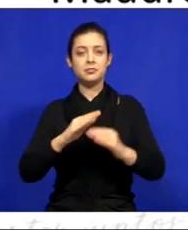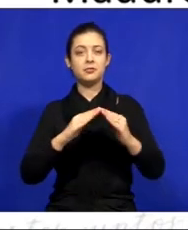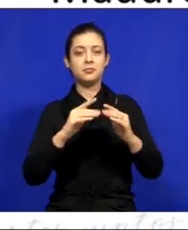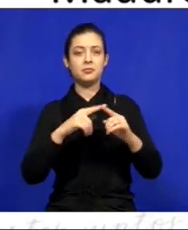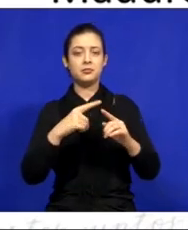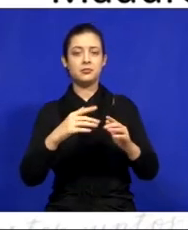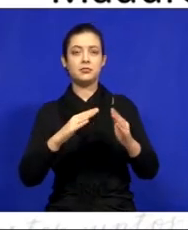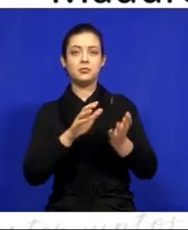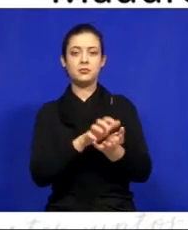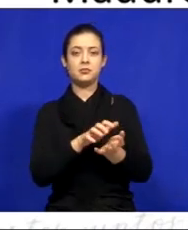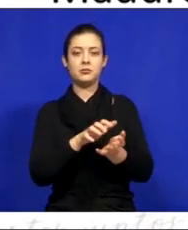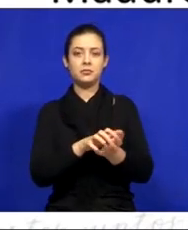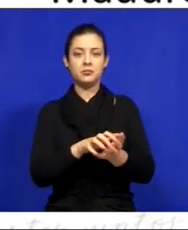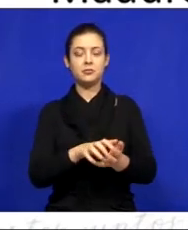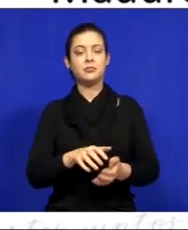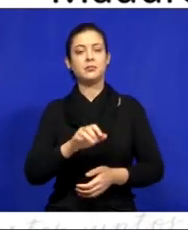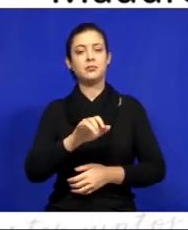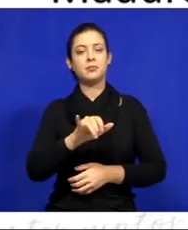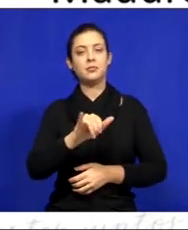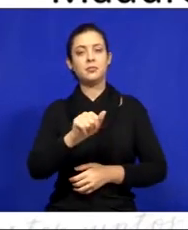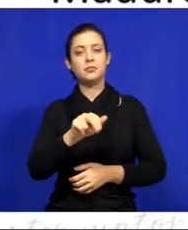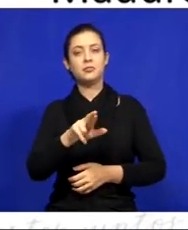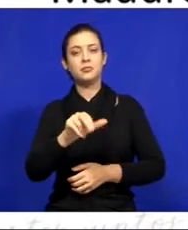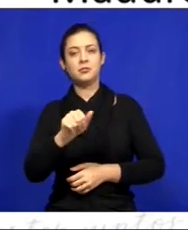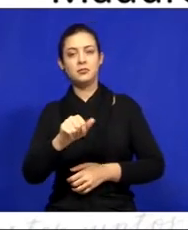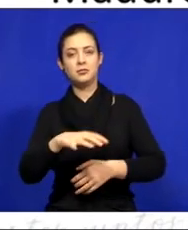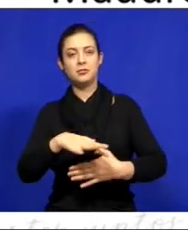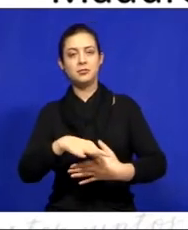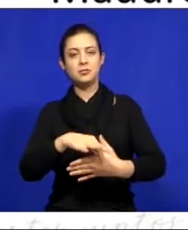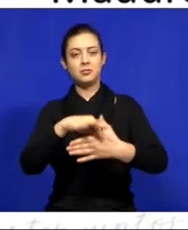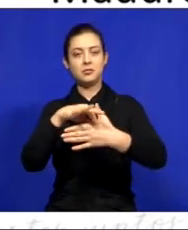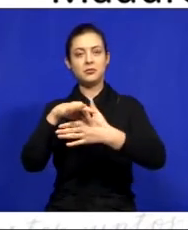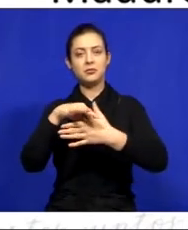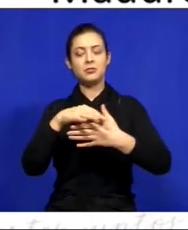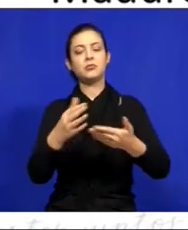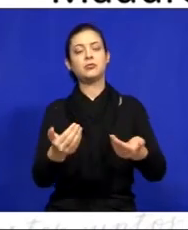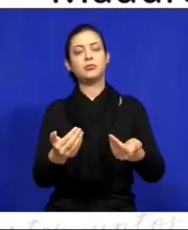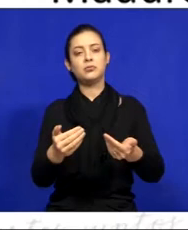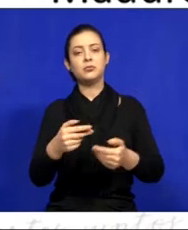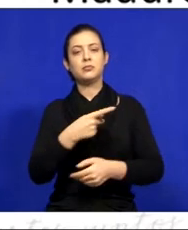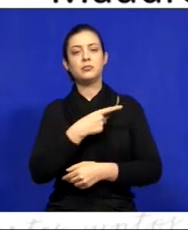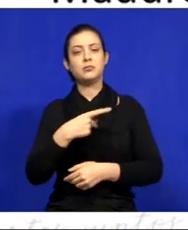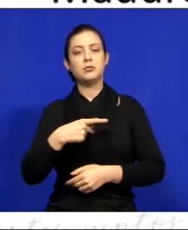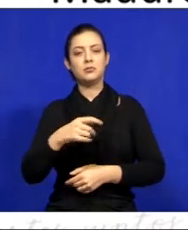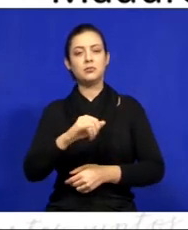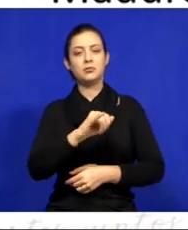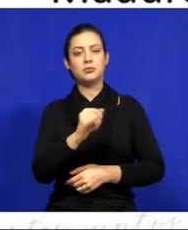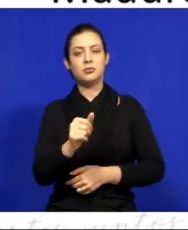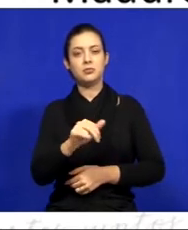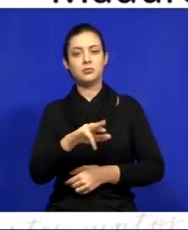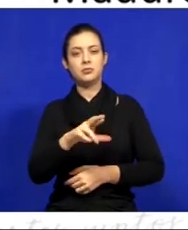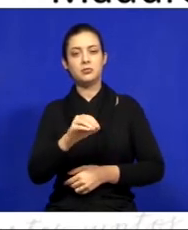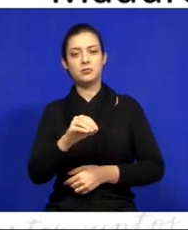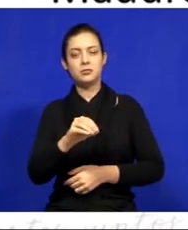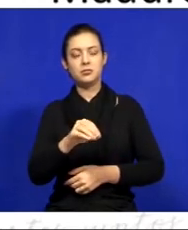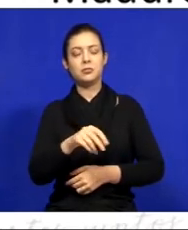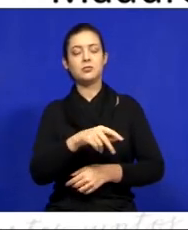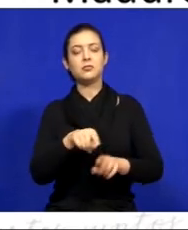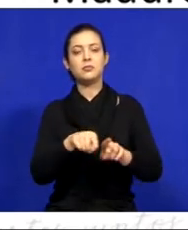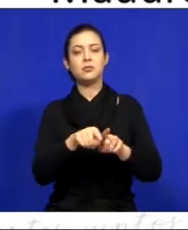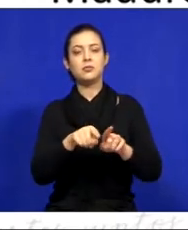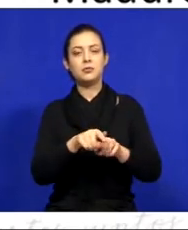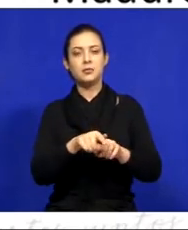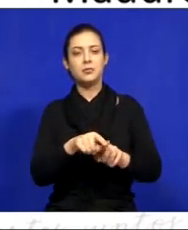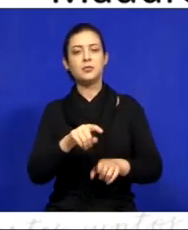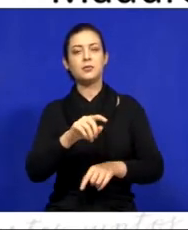Jacareí, pastor Ayara, aos líderes dos jovens, pastor Jairo, presbítero